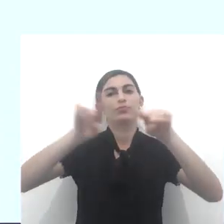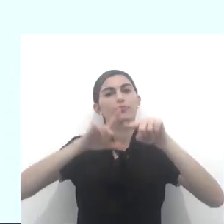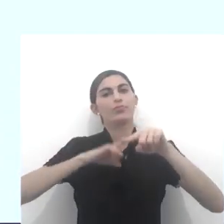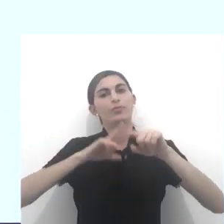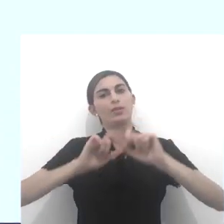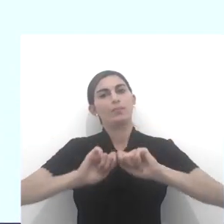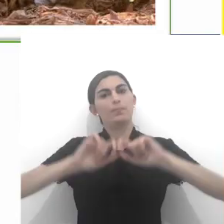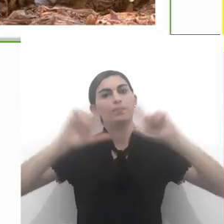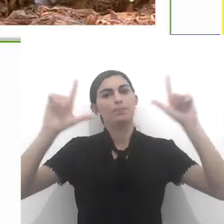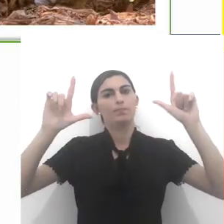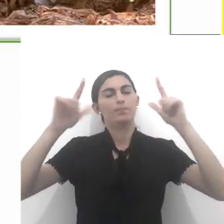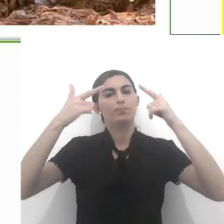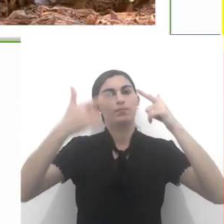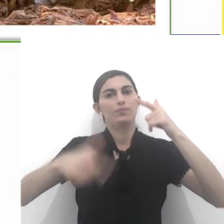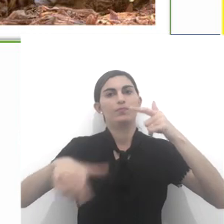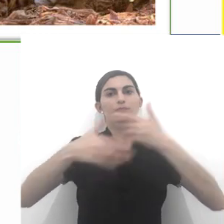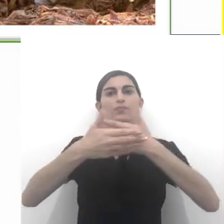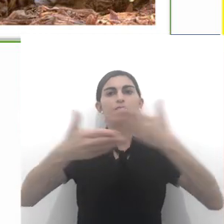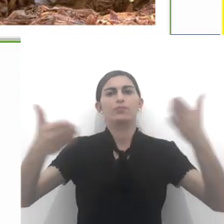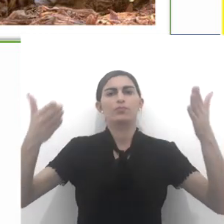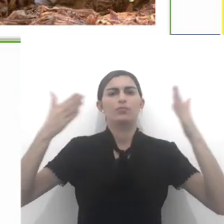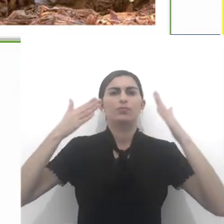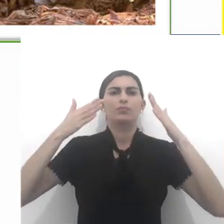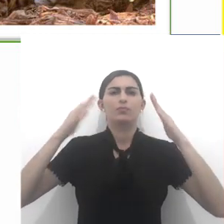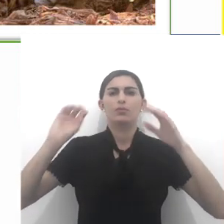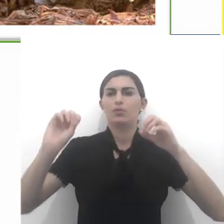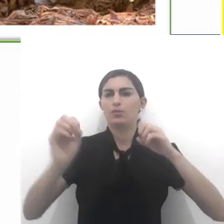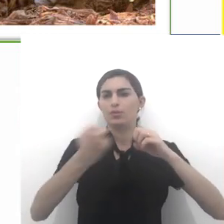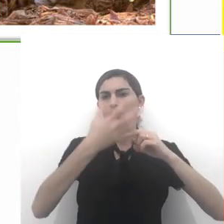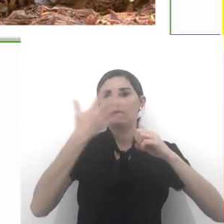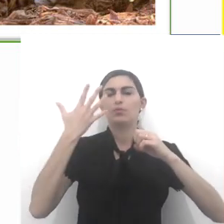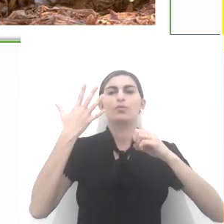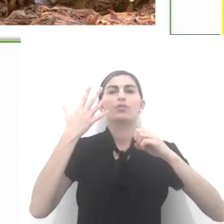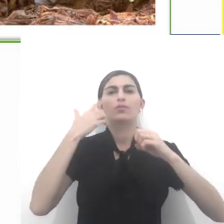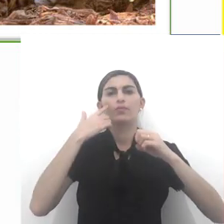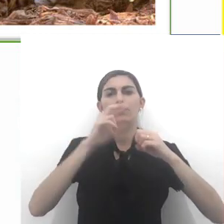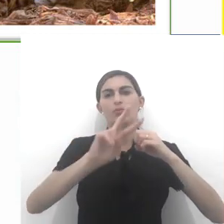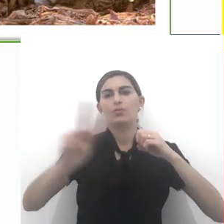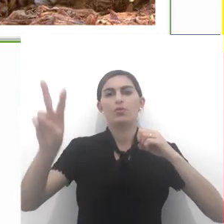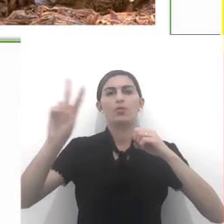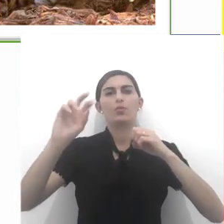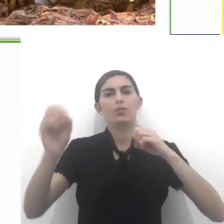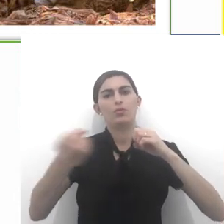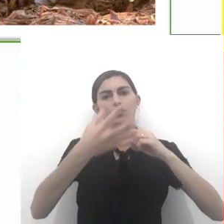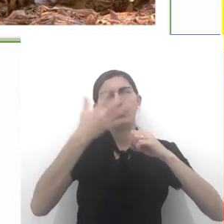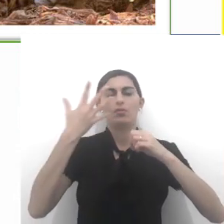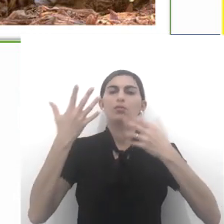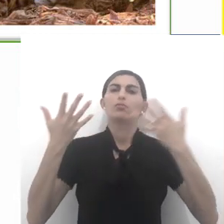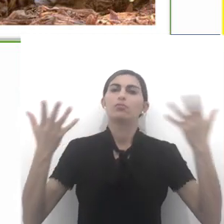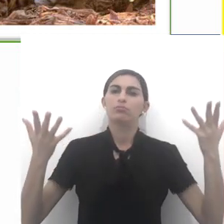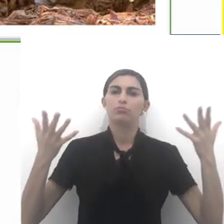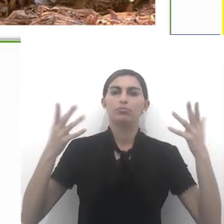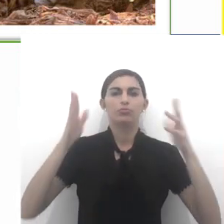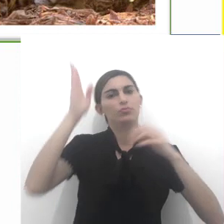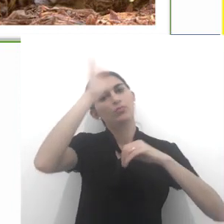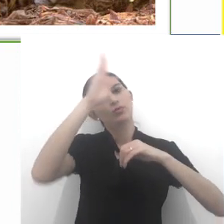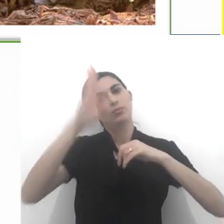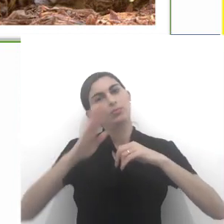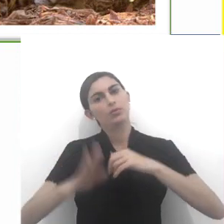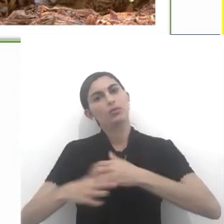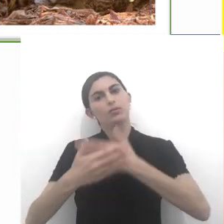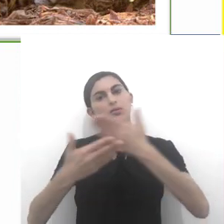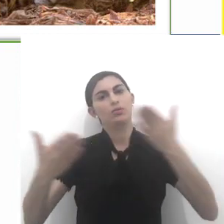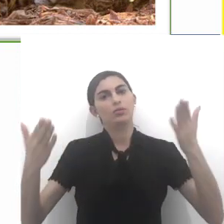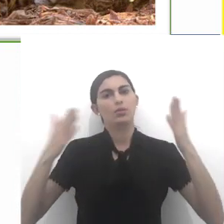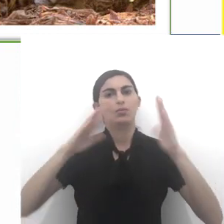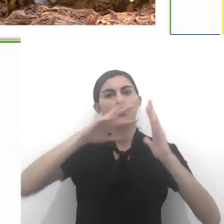nós temos, na tela, mais uma vez, uma questão bem atualizada, uma questão bem atual, aliás, do Brasil,